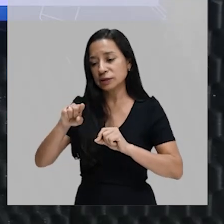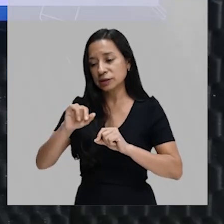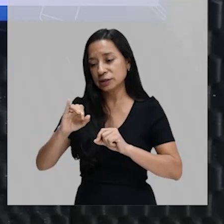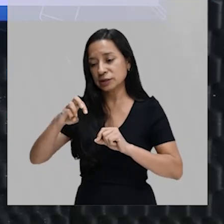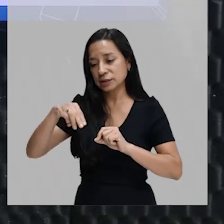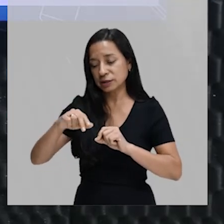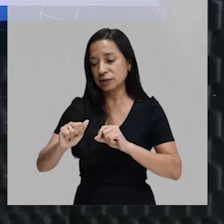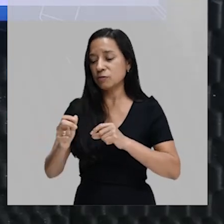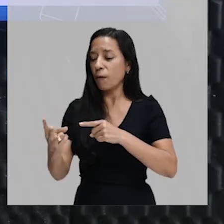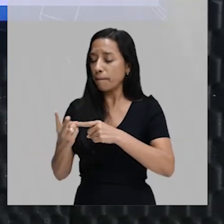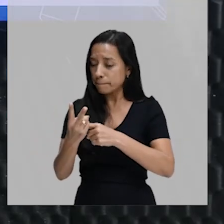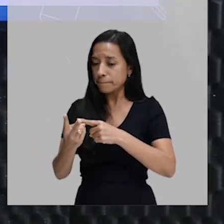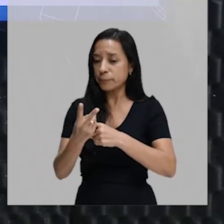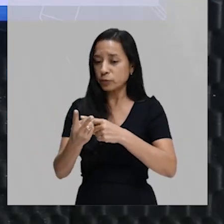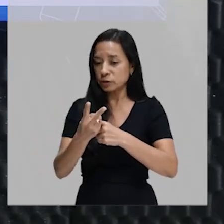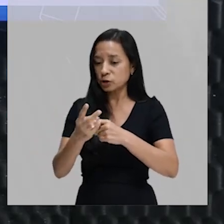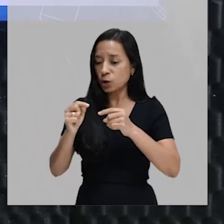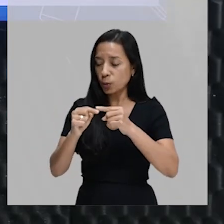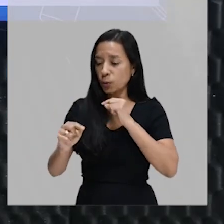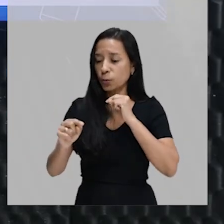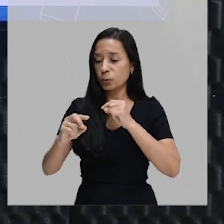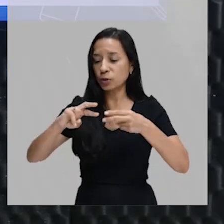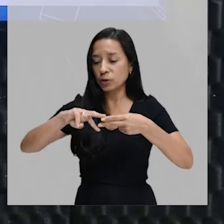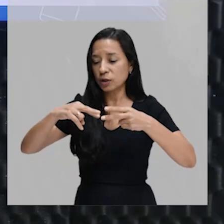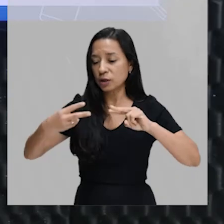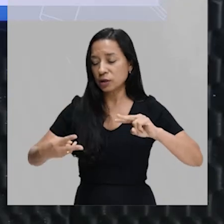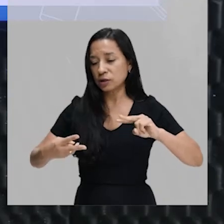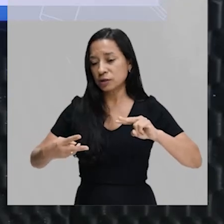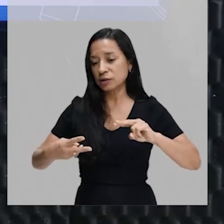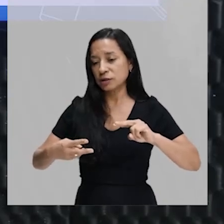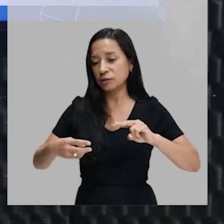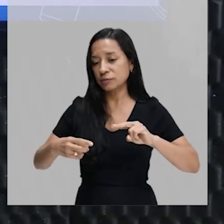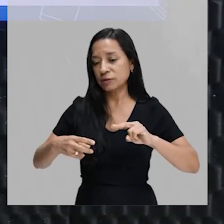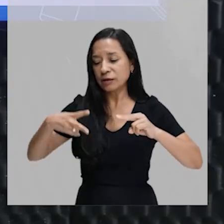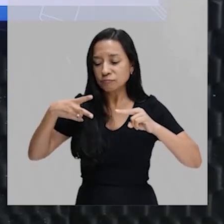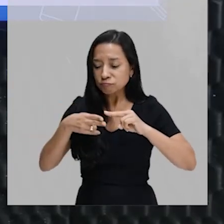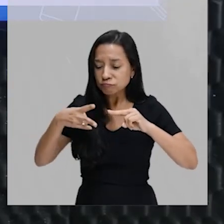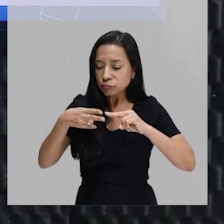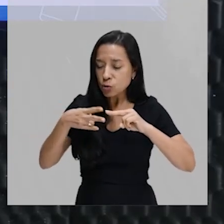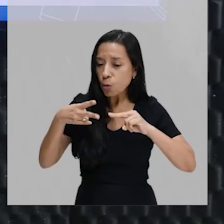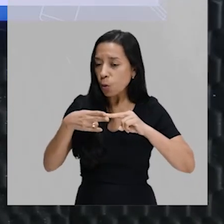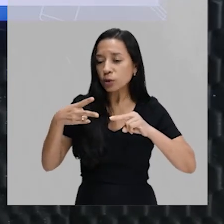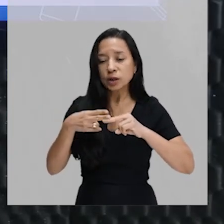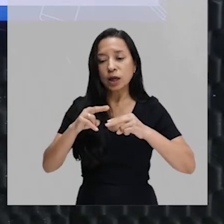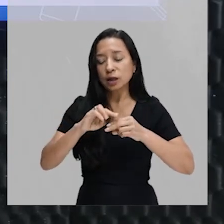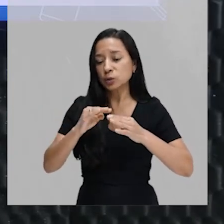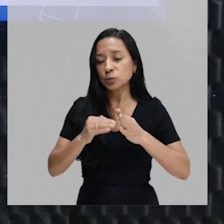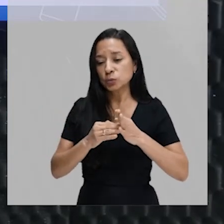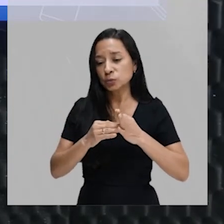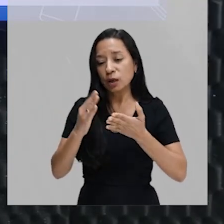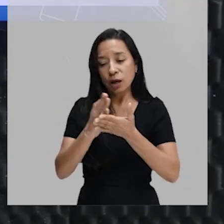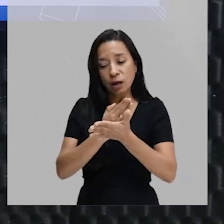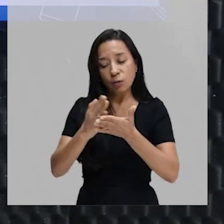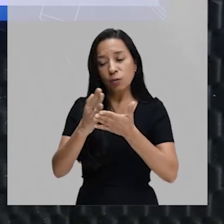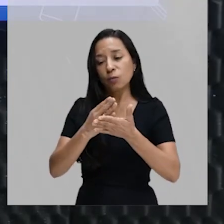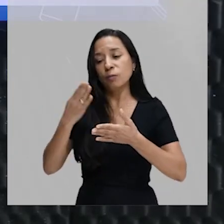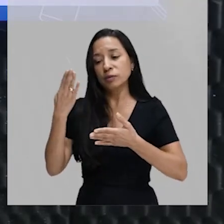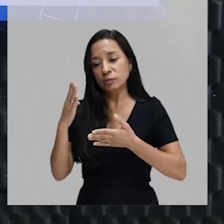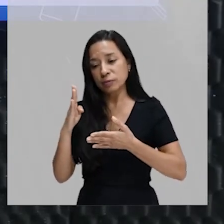proteger ela contra esse DNA viral e ela vai cortar ele todinho. Esse cara descobriu isso, que algumas bactérias apresentam